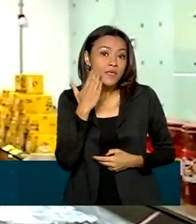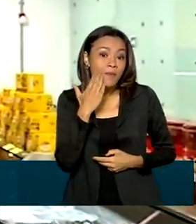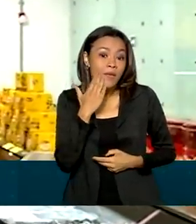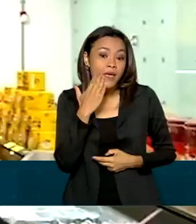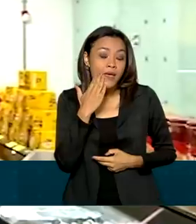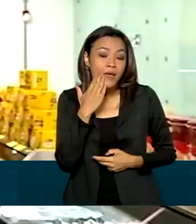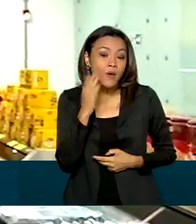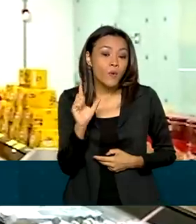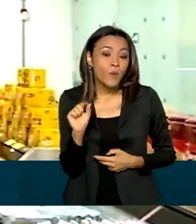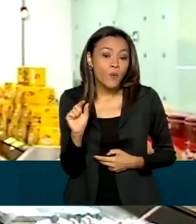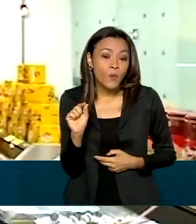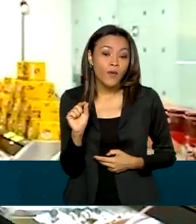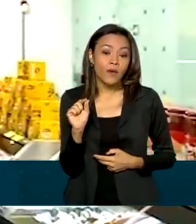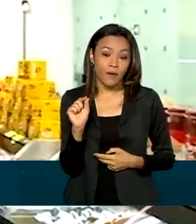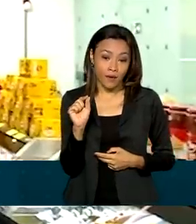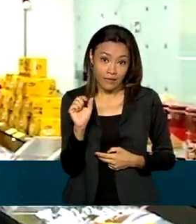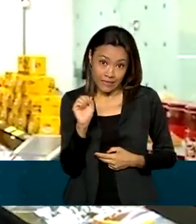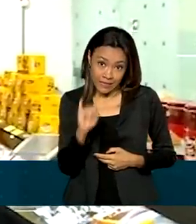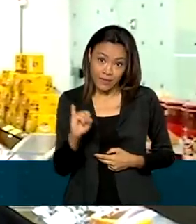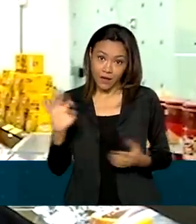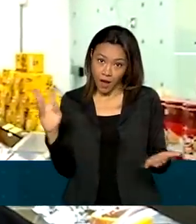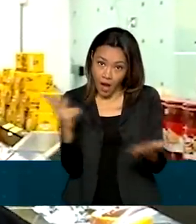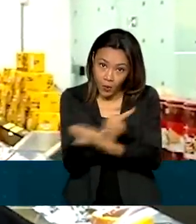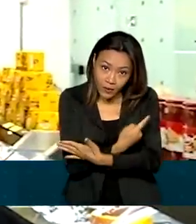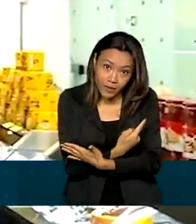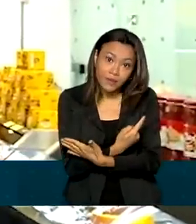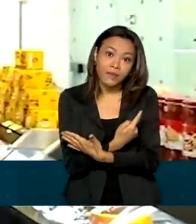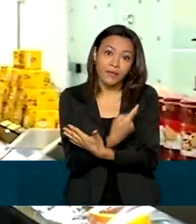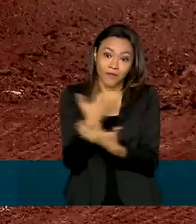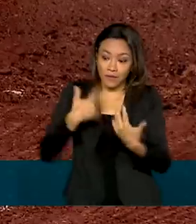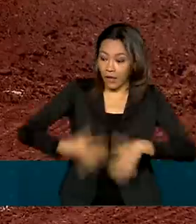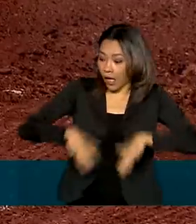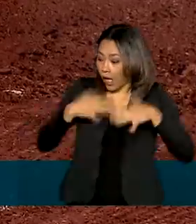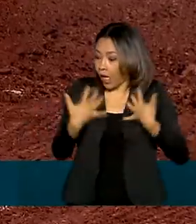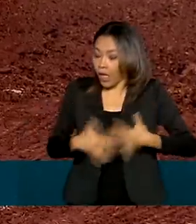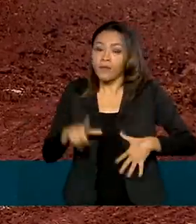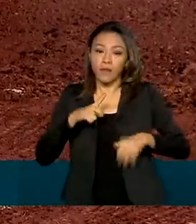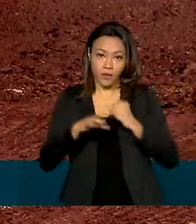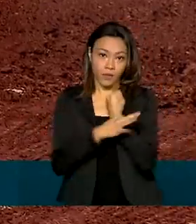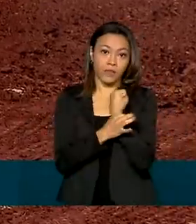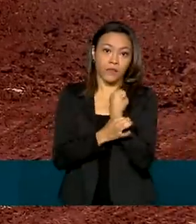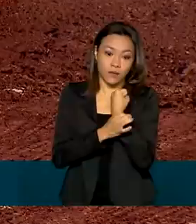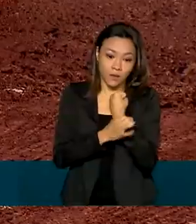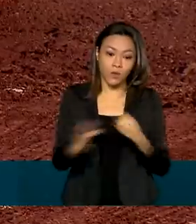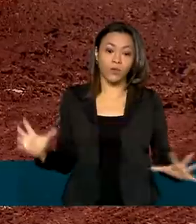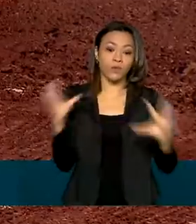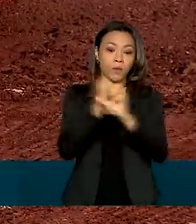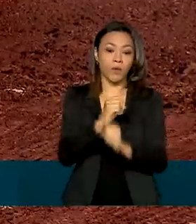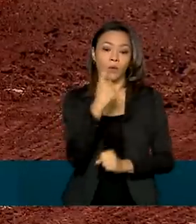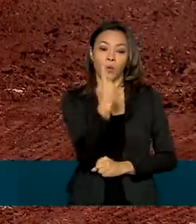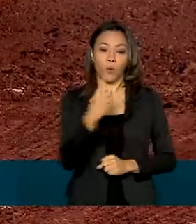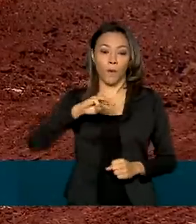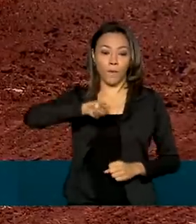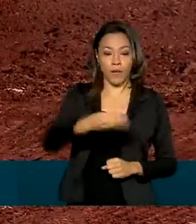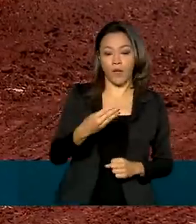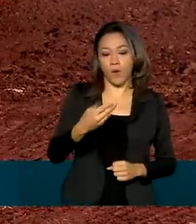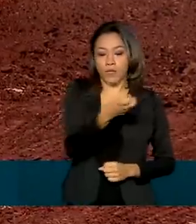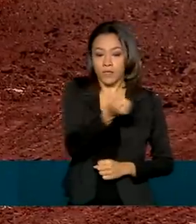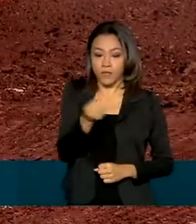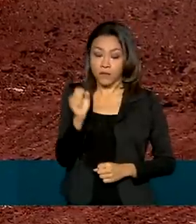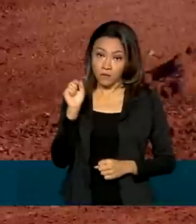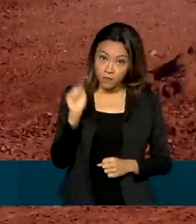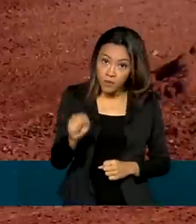caso aconteça algo, você não ficar desamparado. No total, mais de 1 milhão e 600 mil